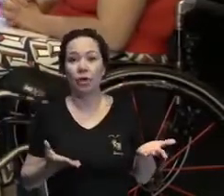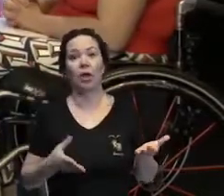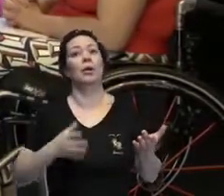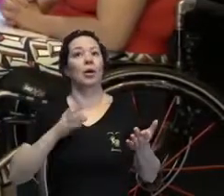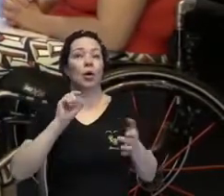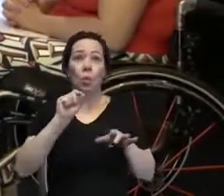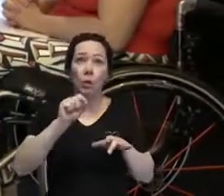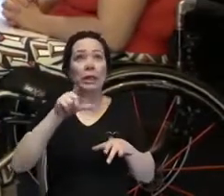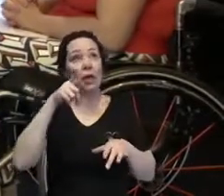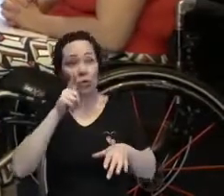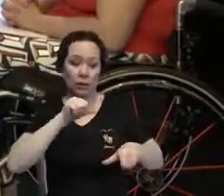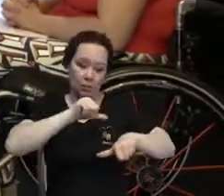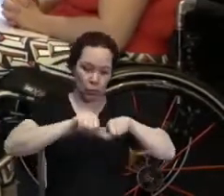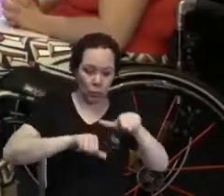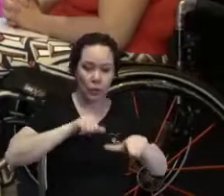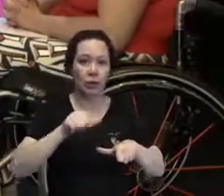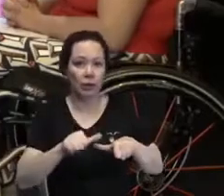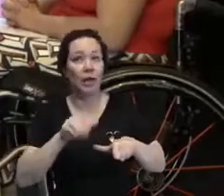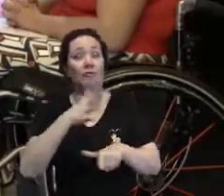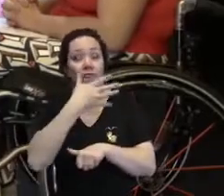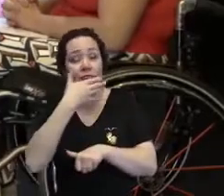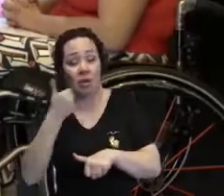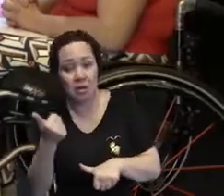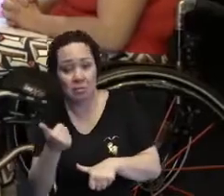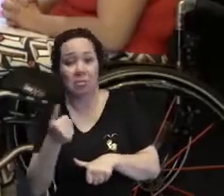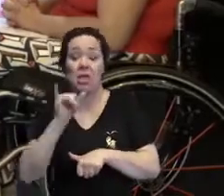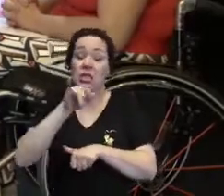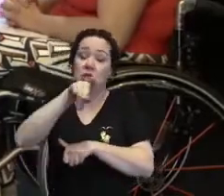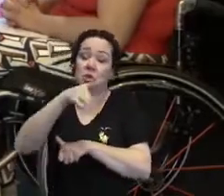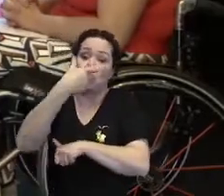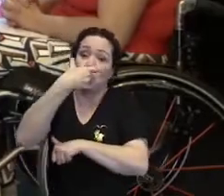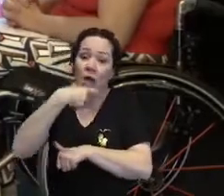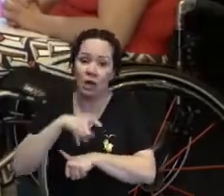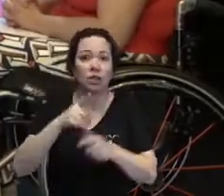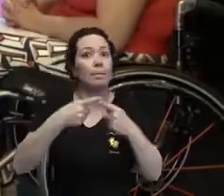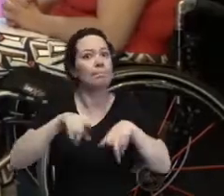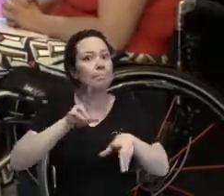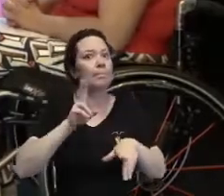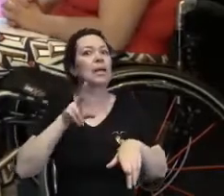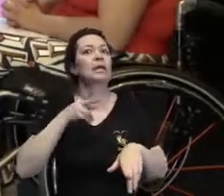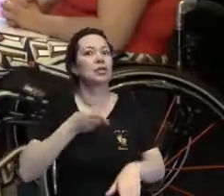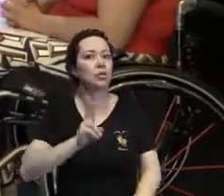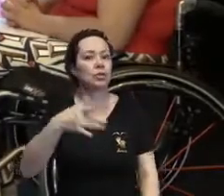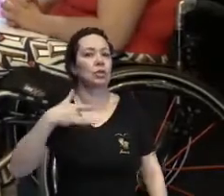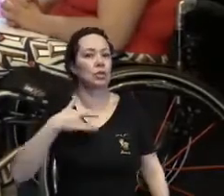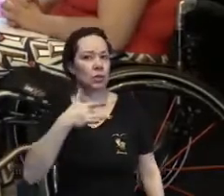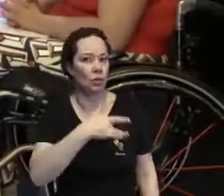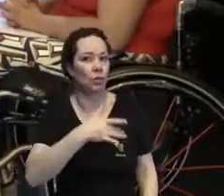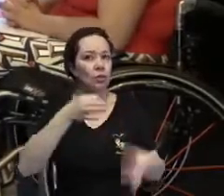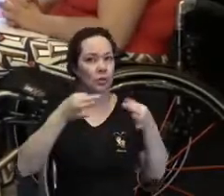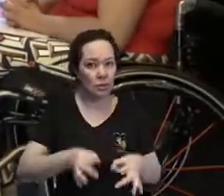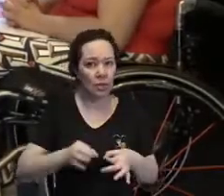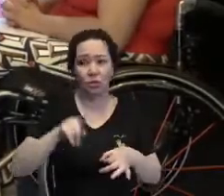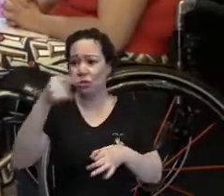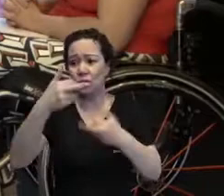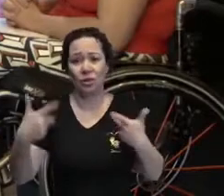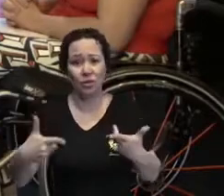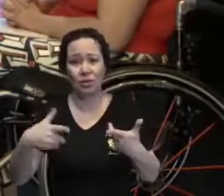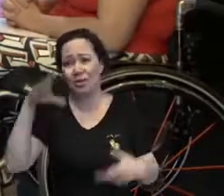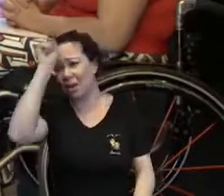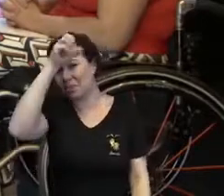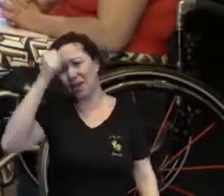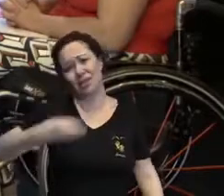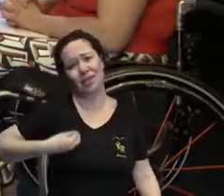dá para mudar, o que você acha que vale a pena mudar de uma maneira saudável e tal. E o resto é você aprender a conviver,